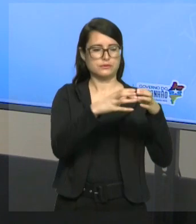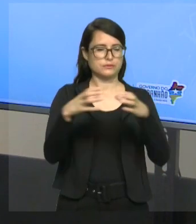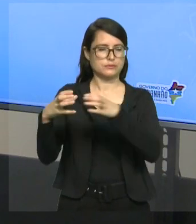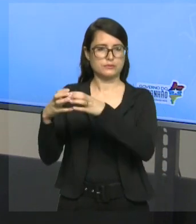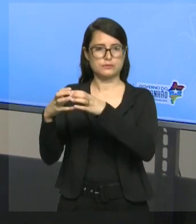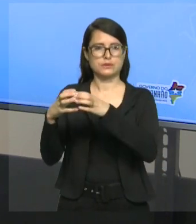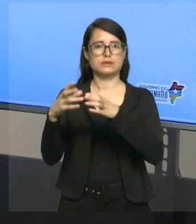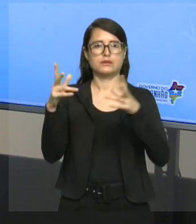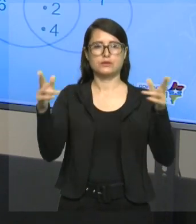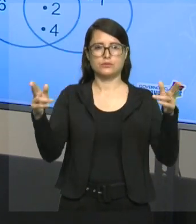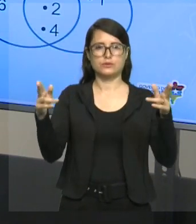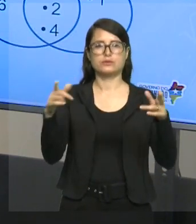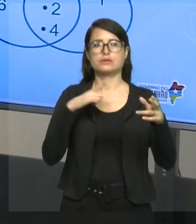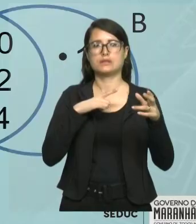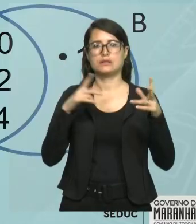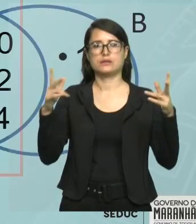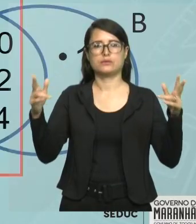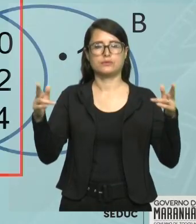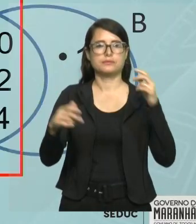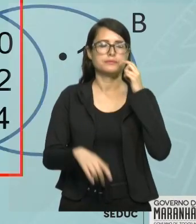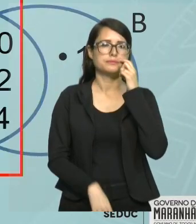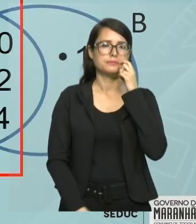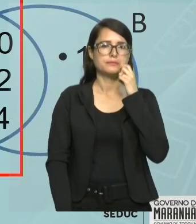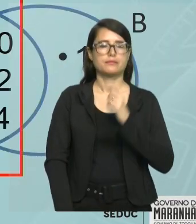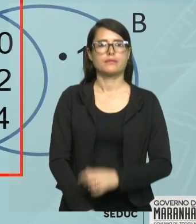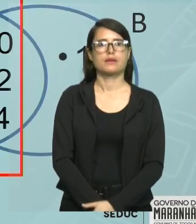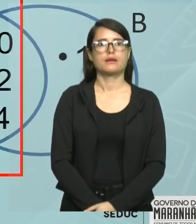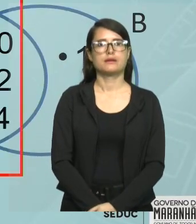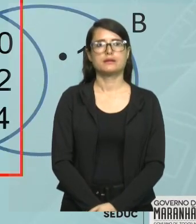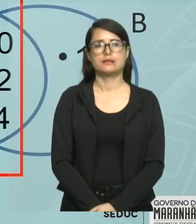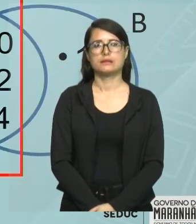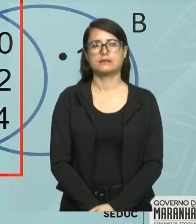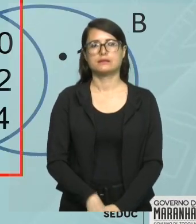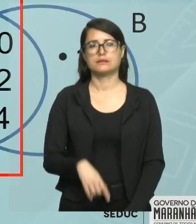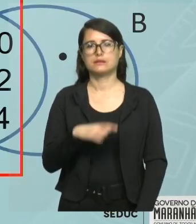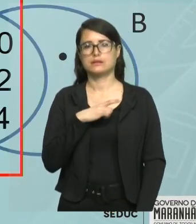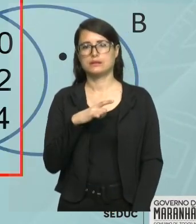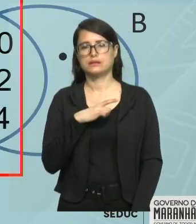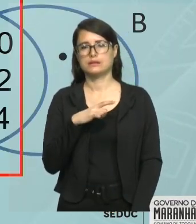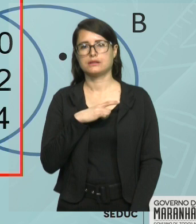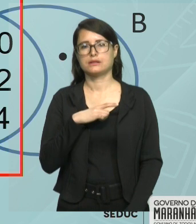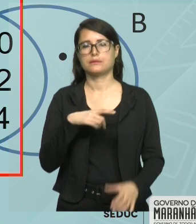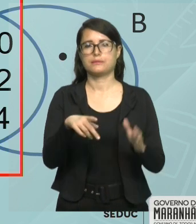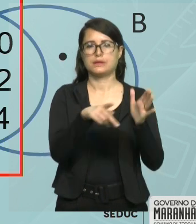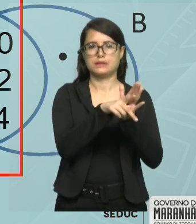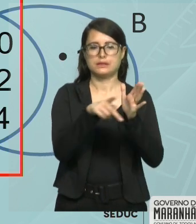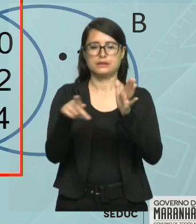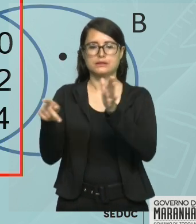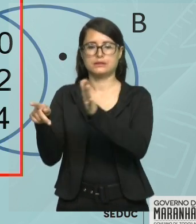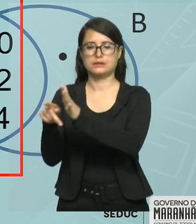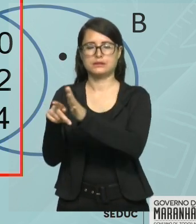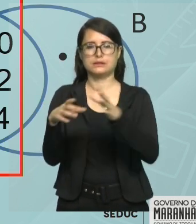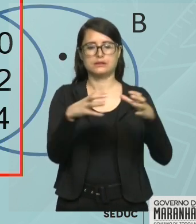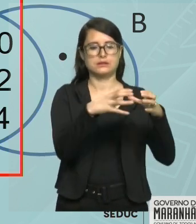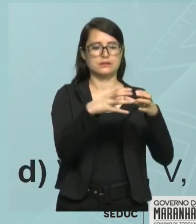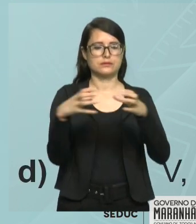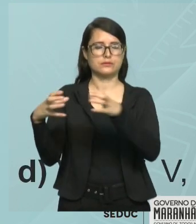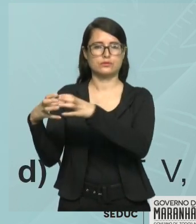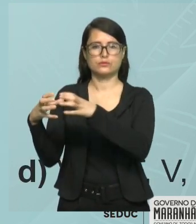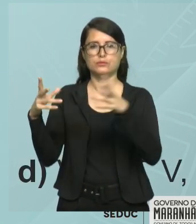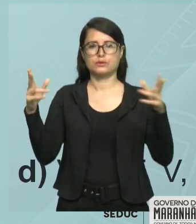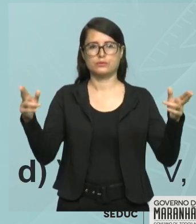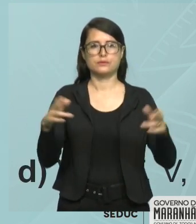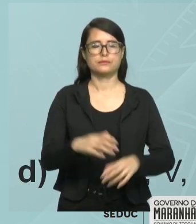0, 2 e 4. Em diagrama, você tem ali no meio os elementos que pertencem aos dois ao mesmo tempo.